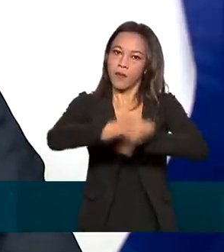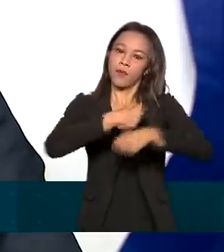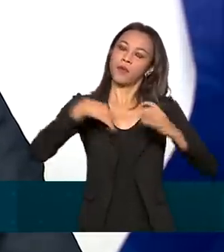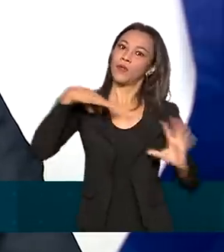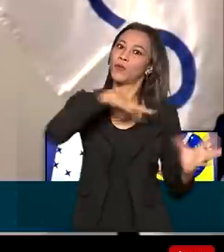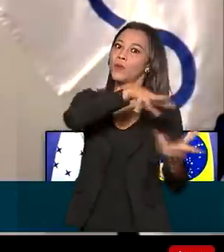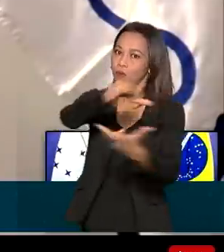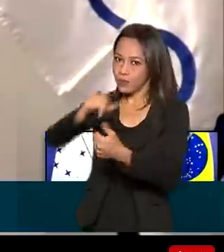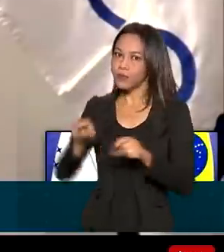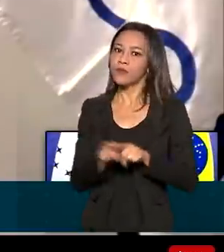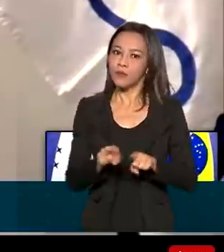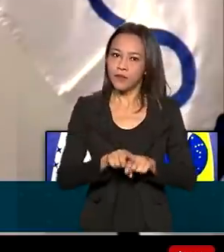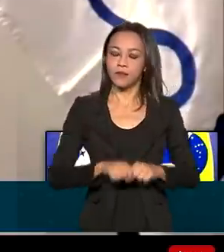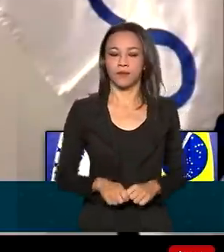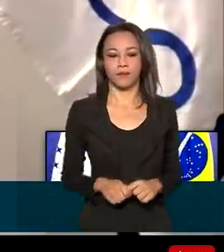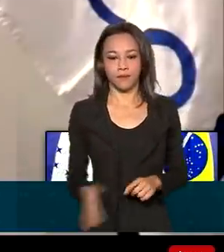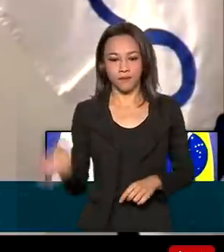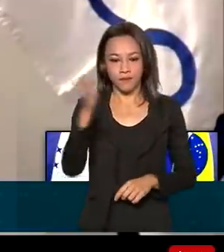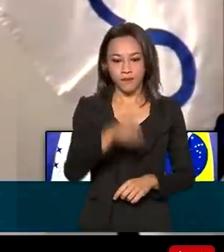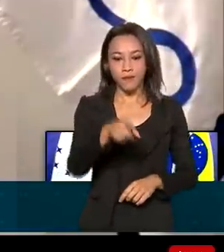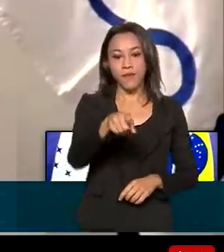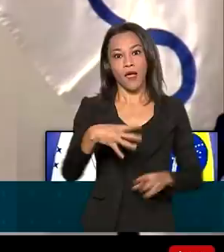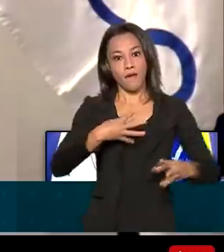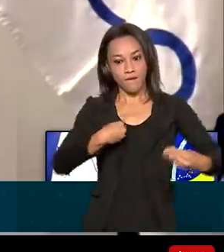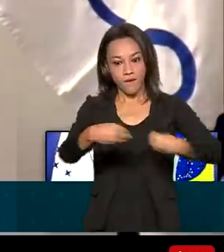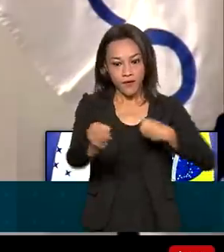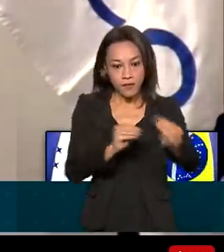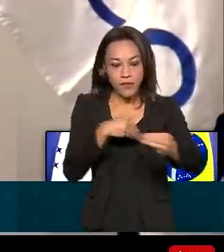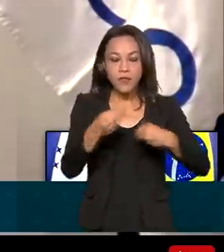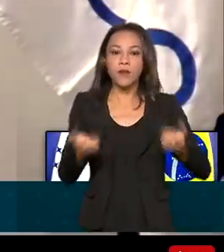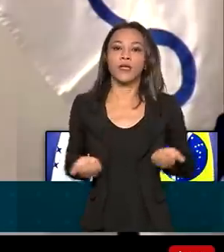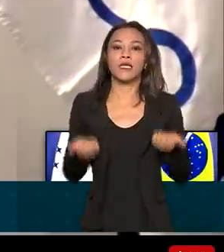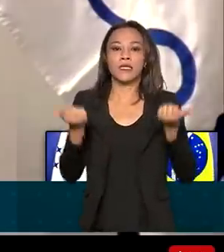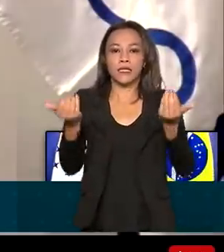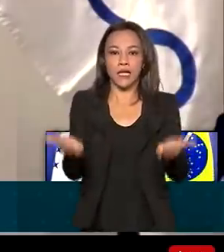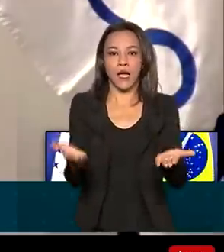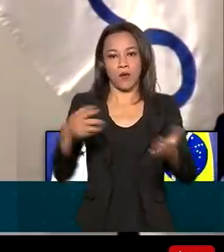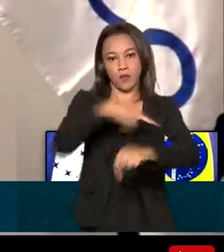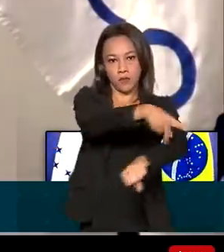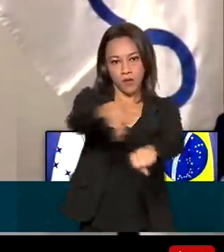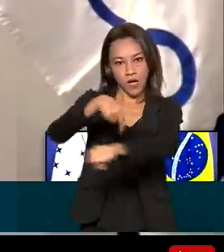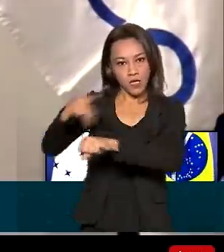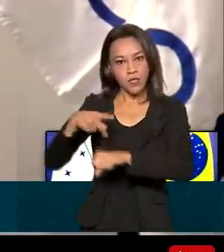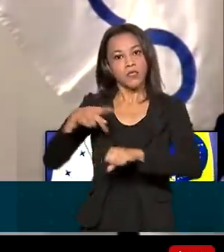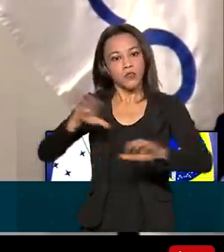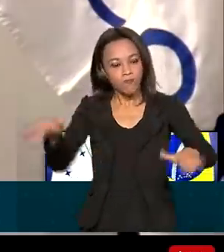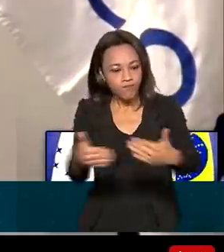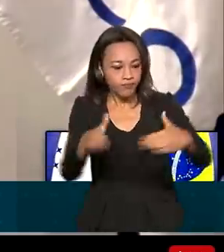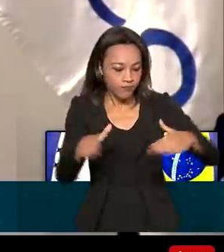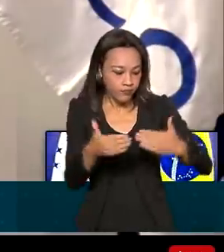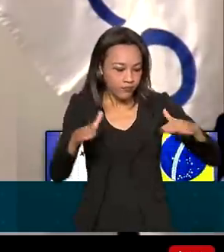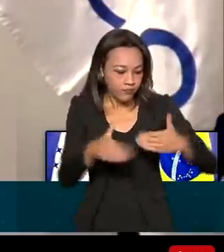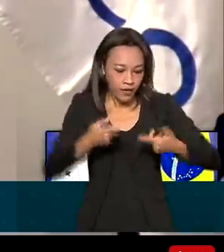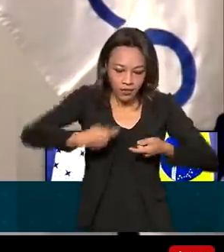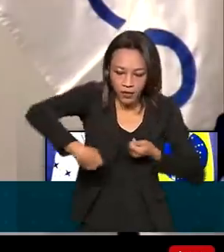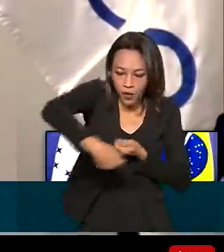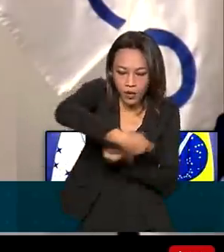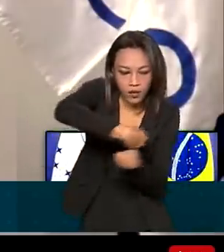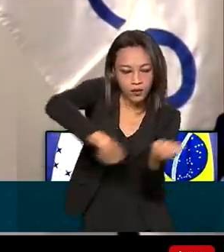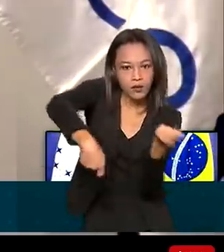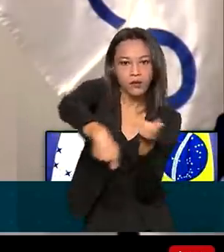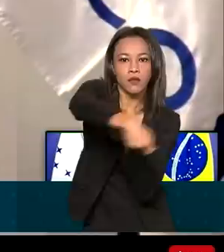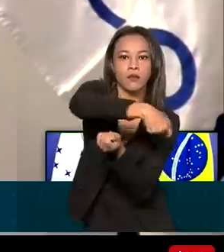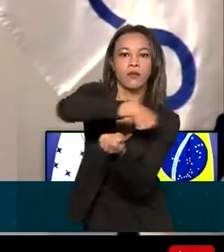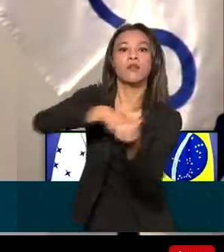mundo em geral. A flexibilização que daria aos países o poder de negociar acordos de forma independente também é